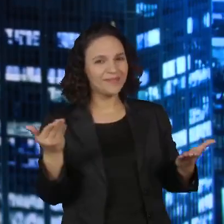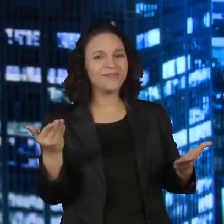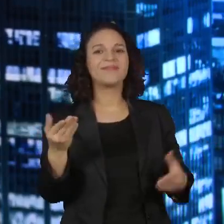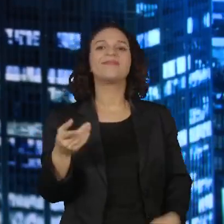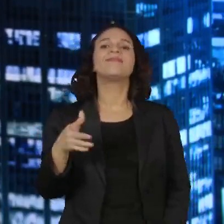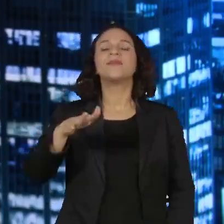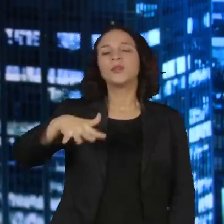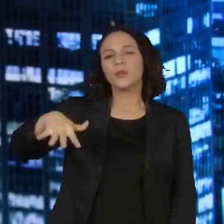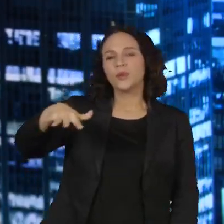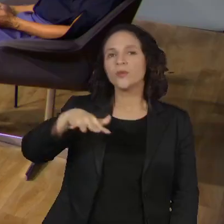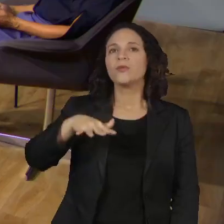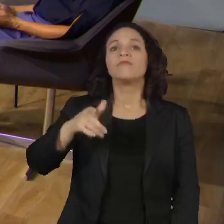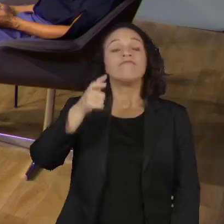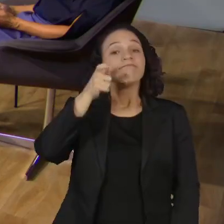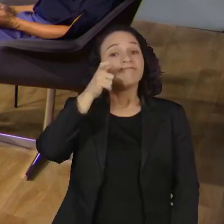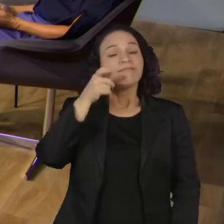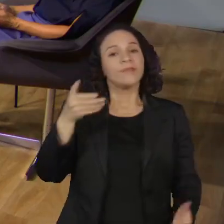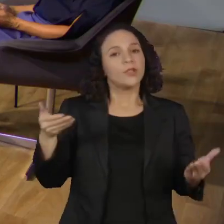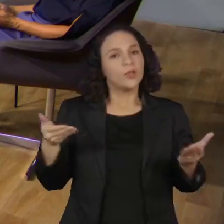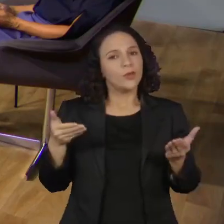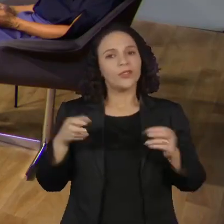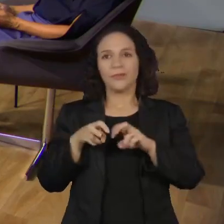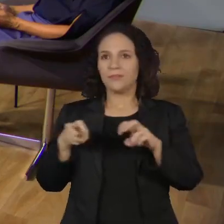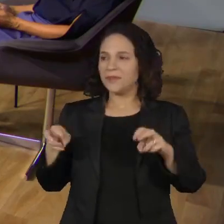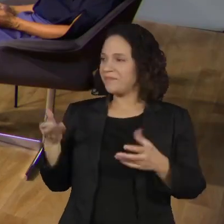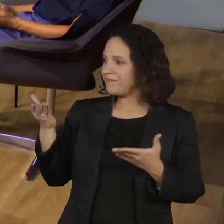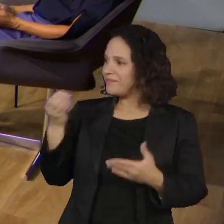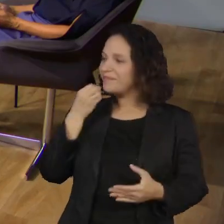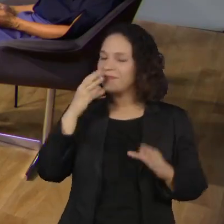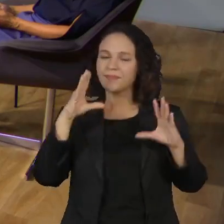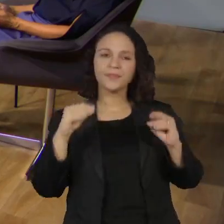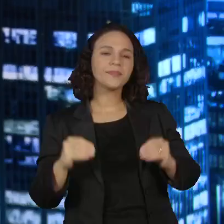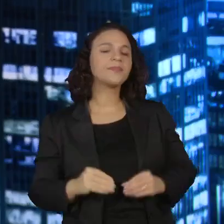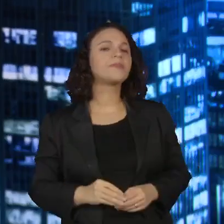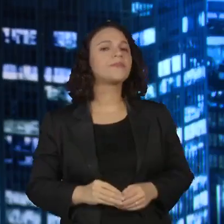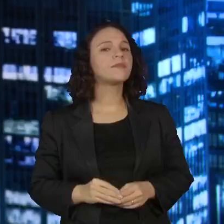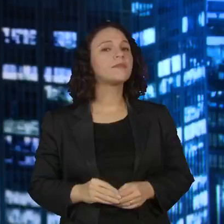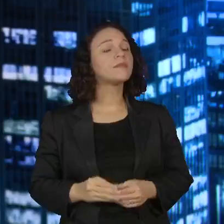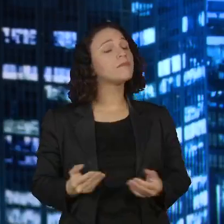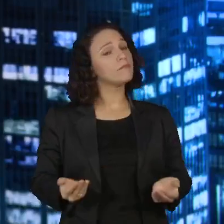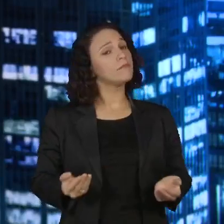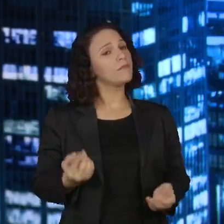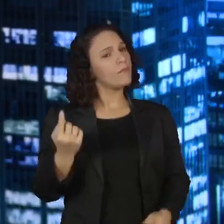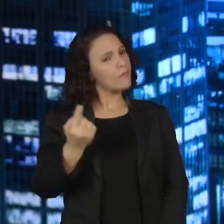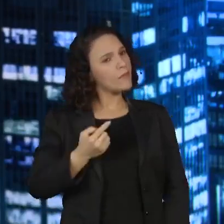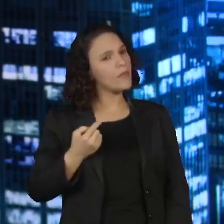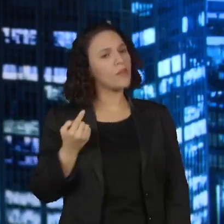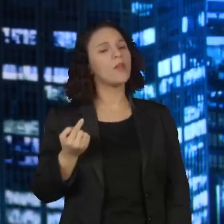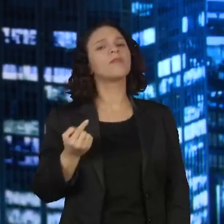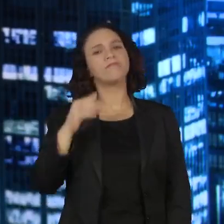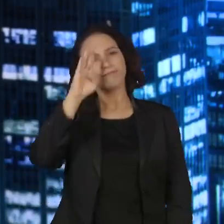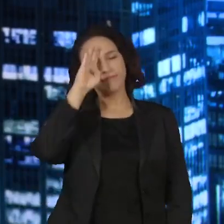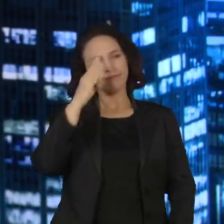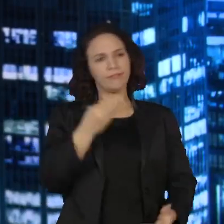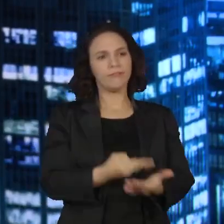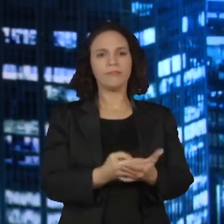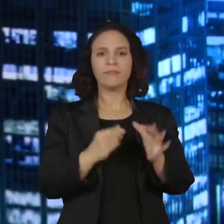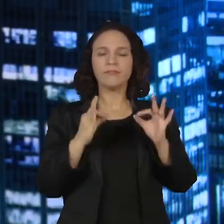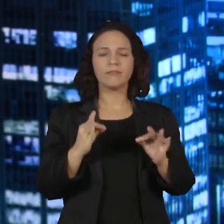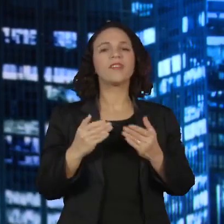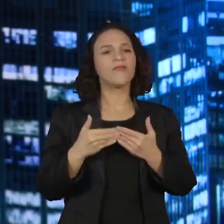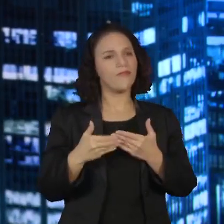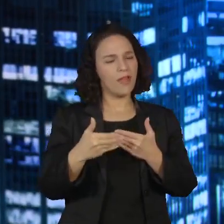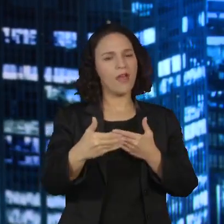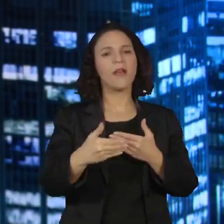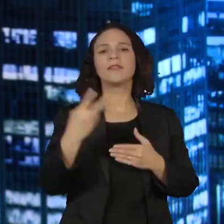Oswaldo, todo mundo que está nos assistindo também. Bem, para nós, nós temos muita confiança que estaremos no segundo